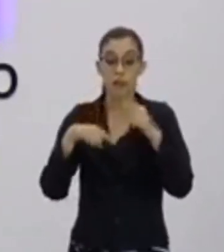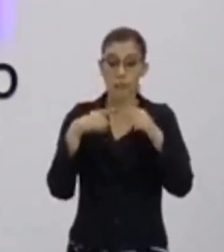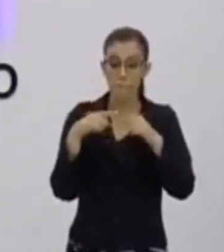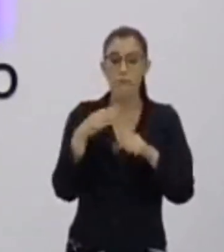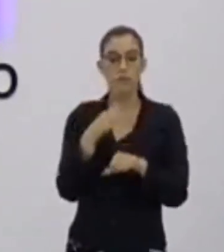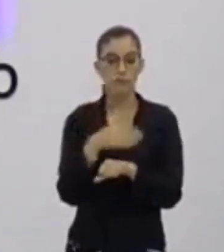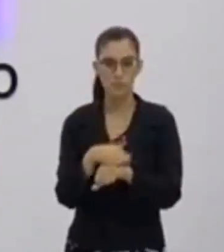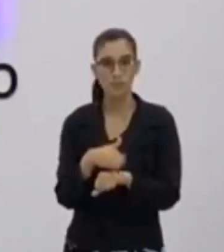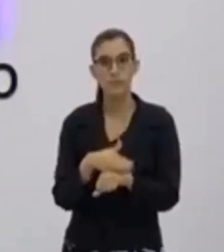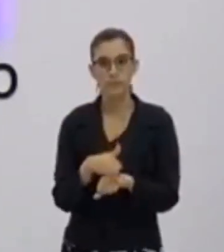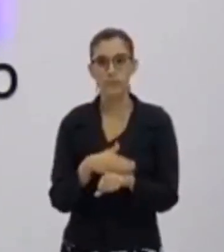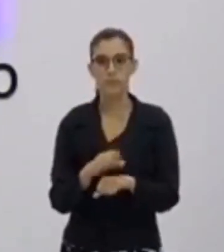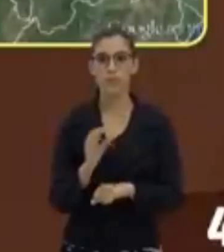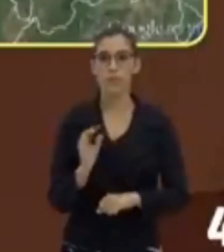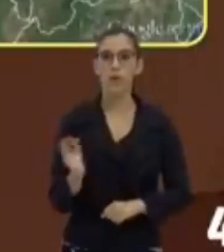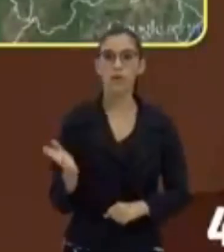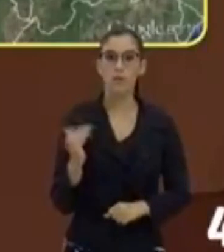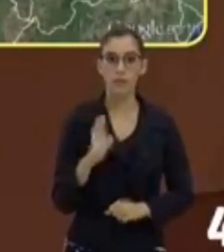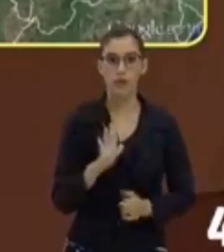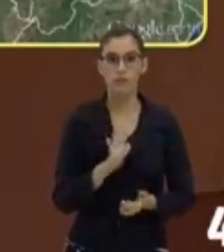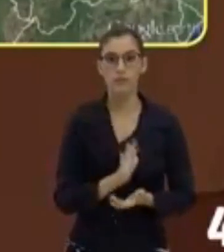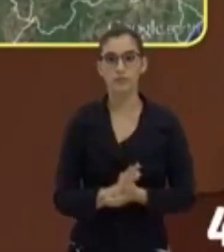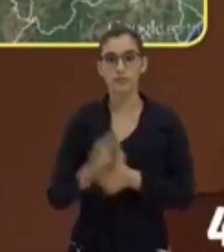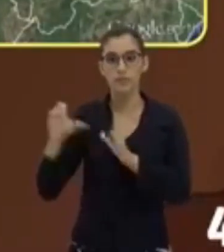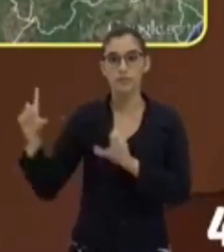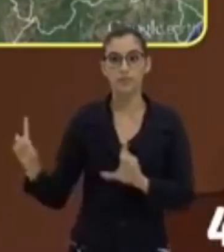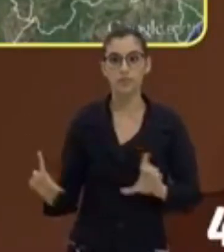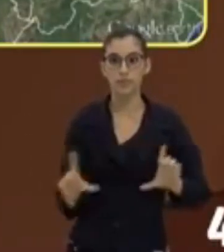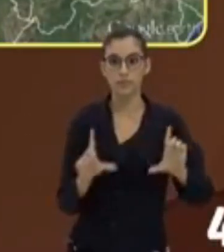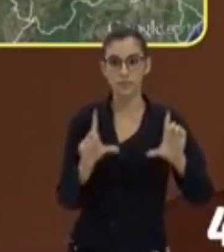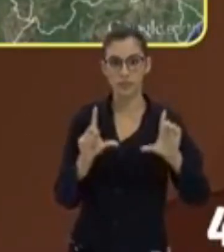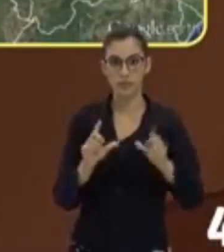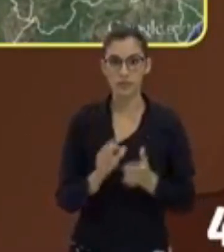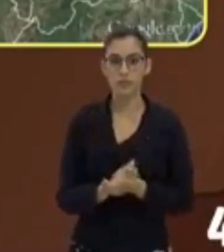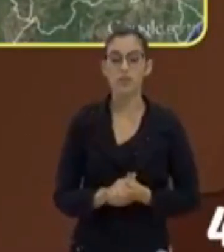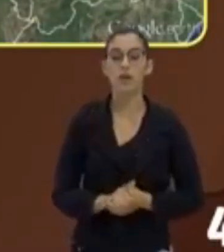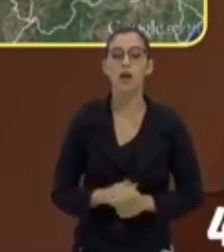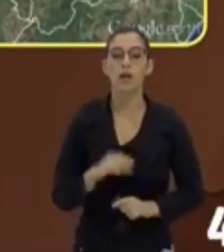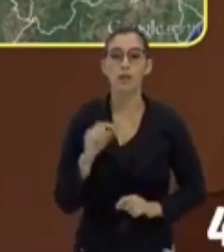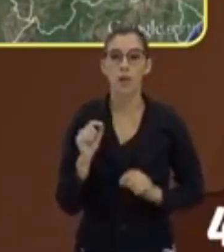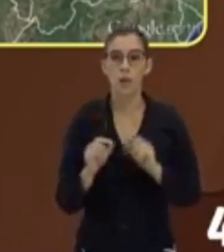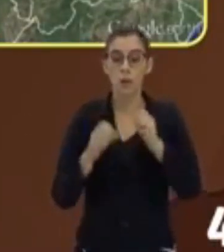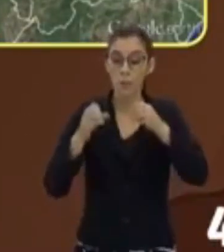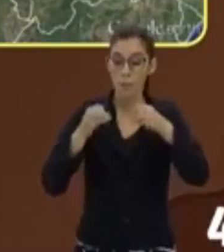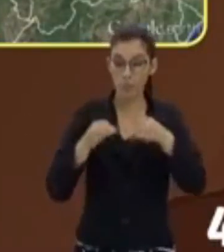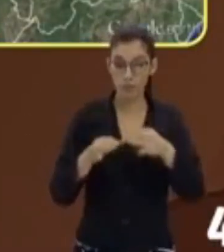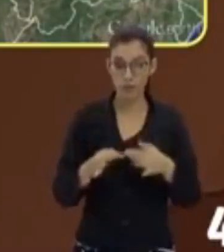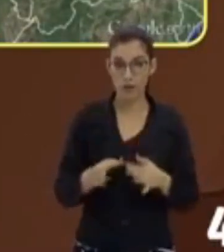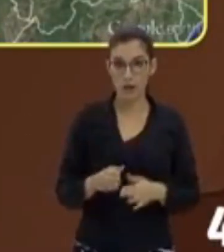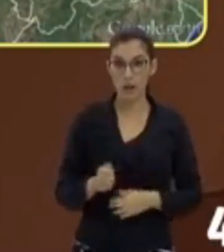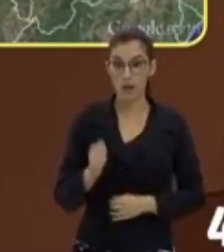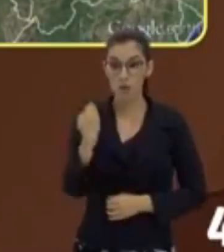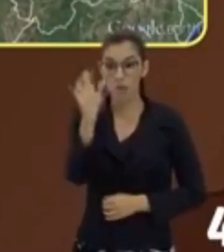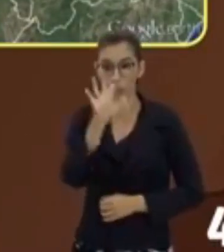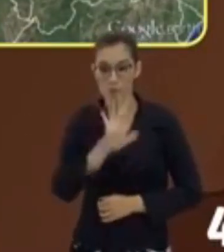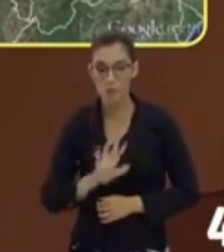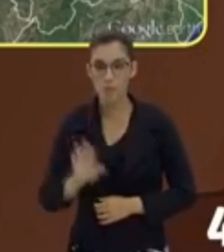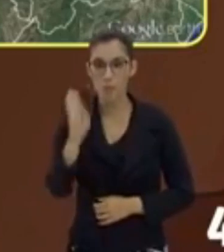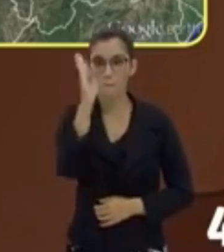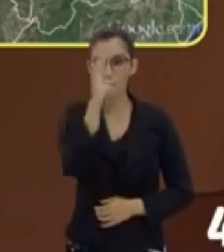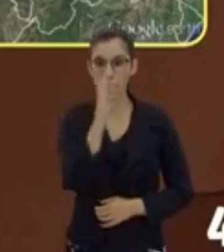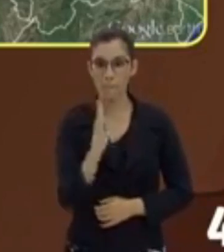prática. Então vem comigo aqui no quadro para você entender melhor. Olha só, como eu te disse há pouco, o mapa é a